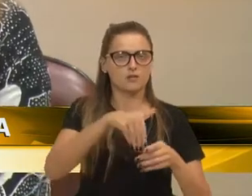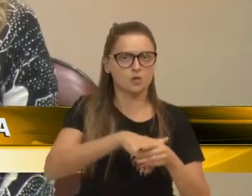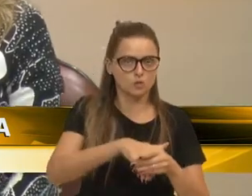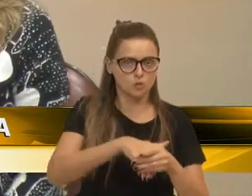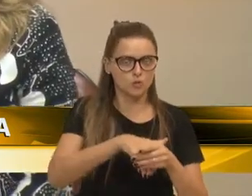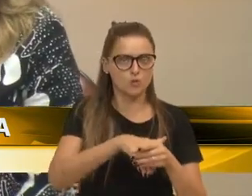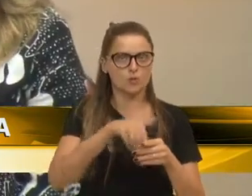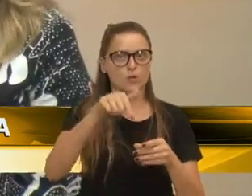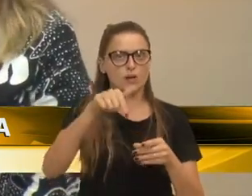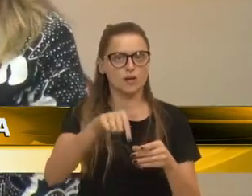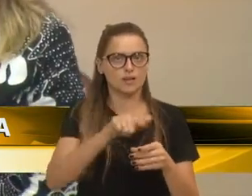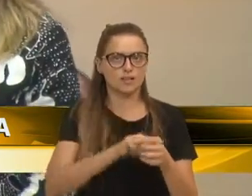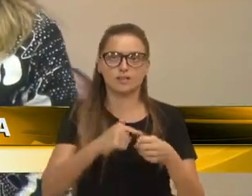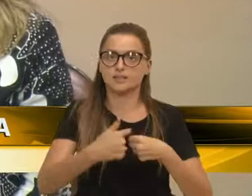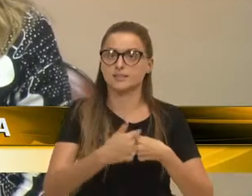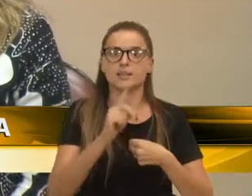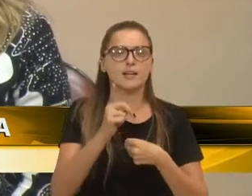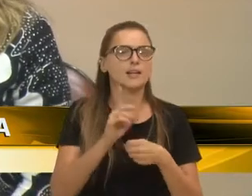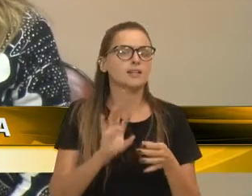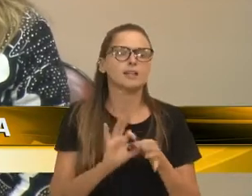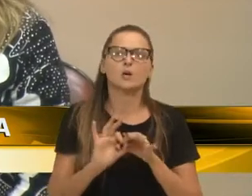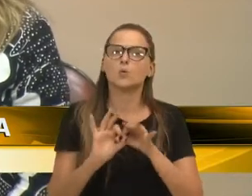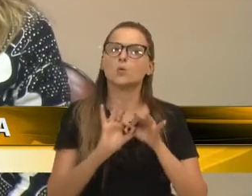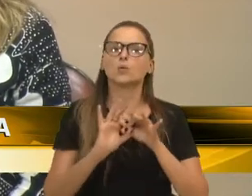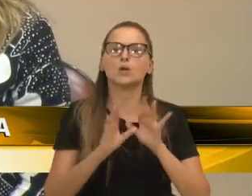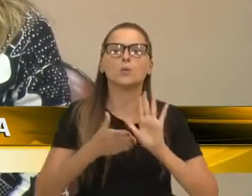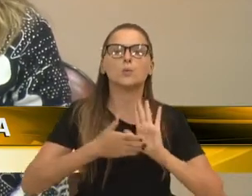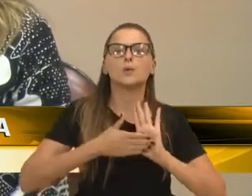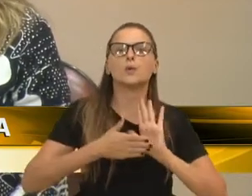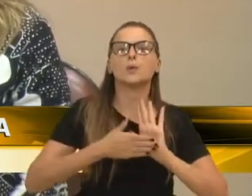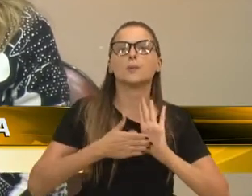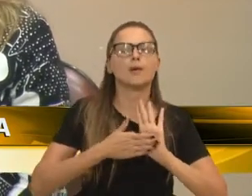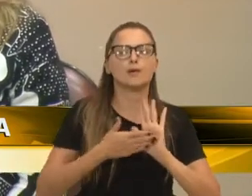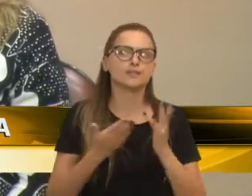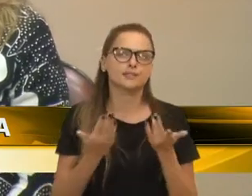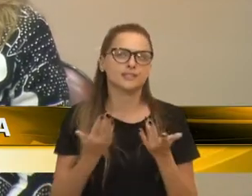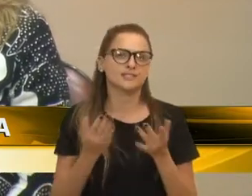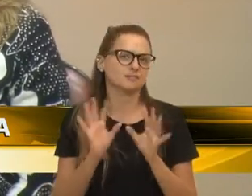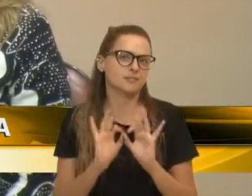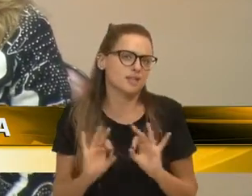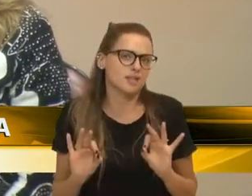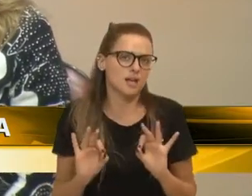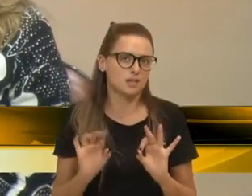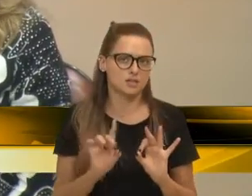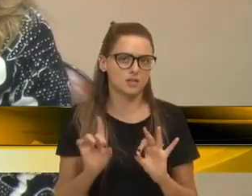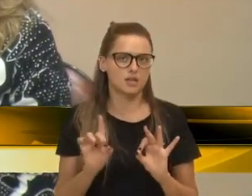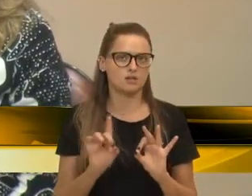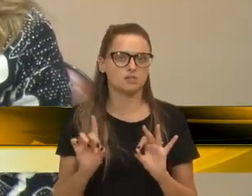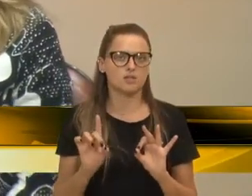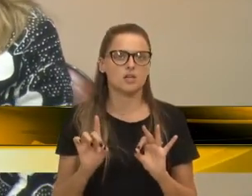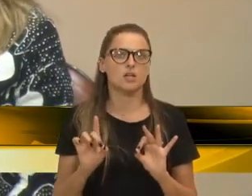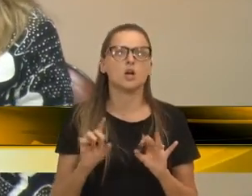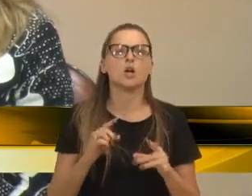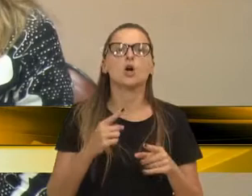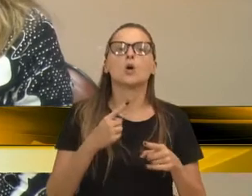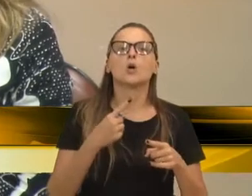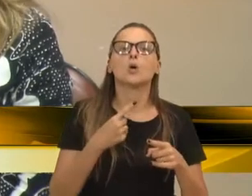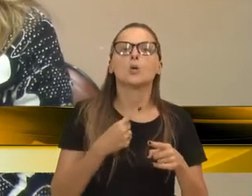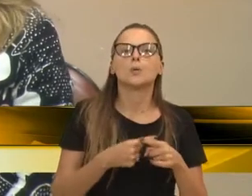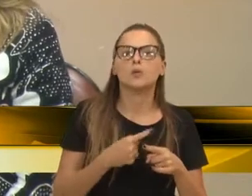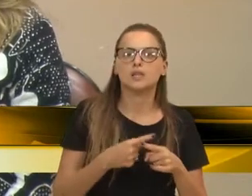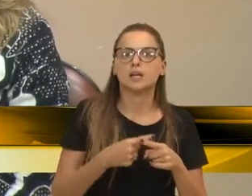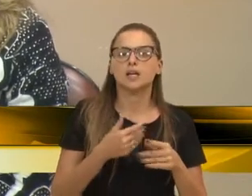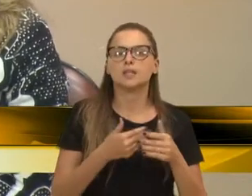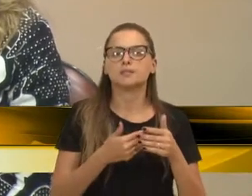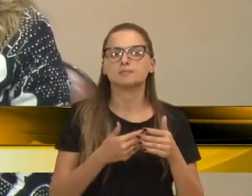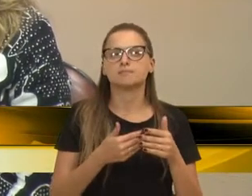não se uniu por propósitos comuns. E por melhor que sejam suas